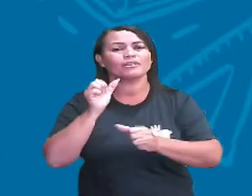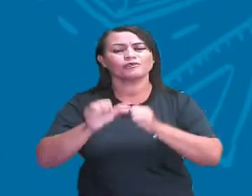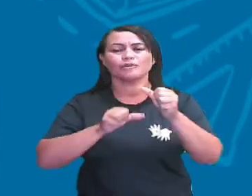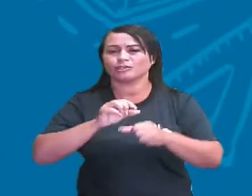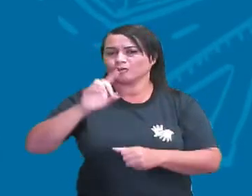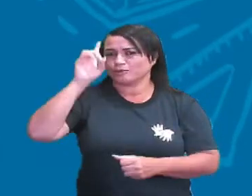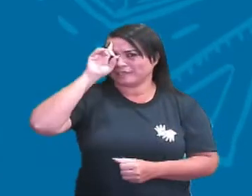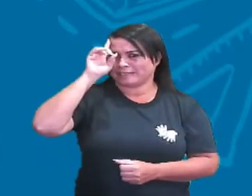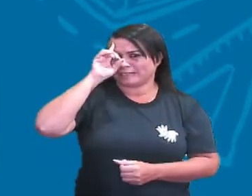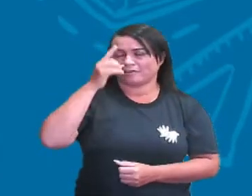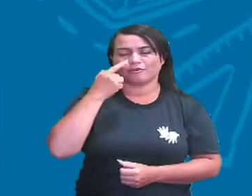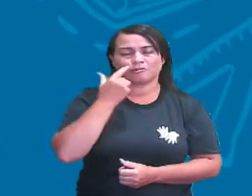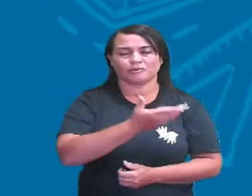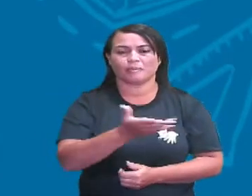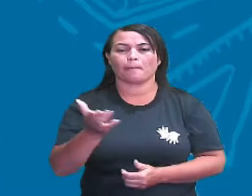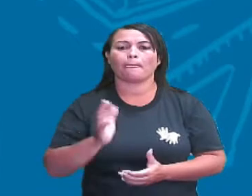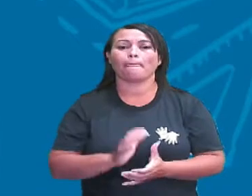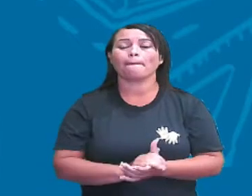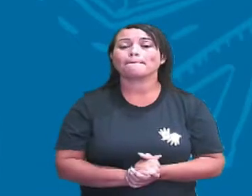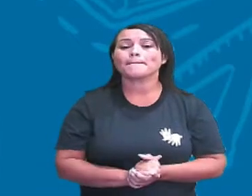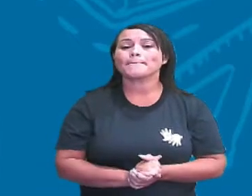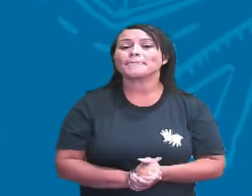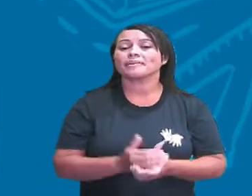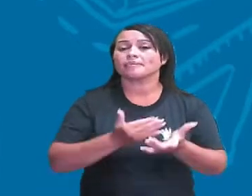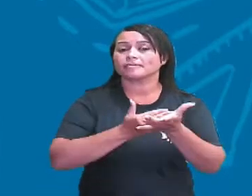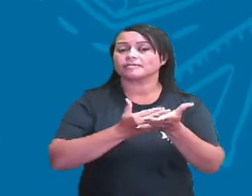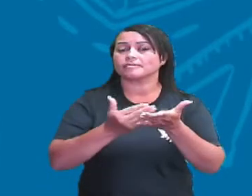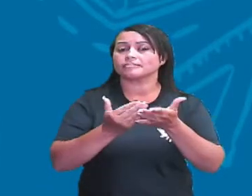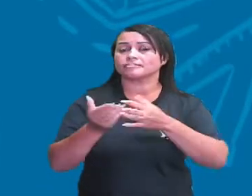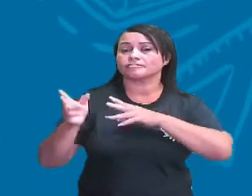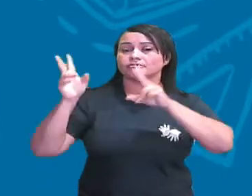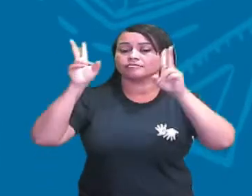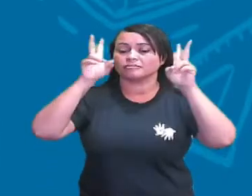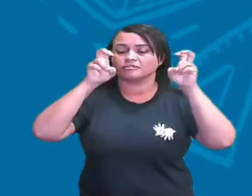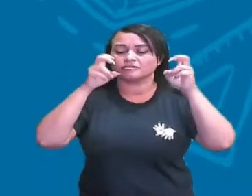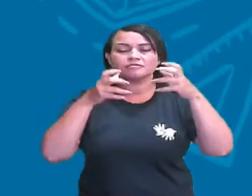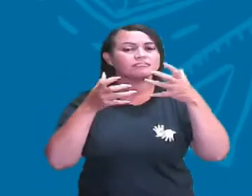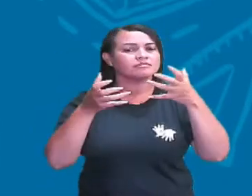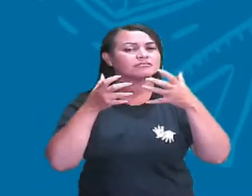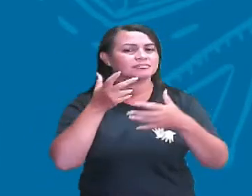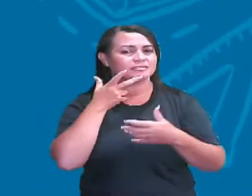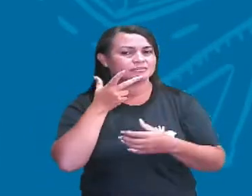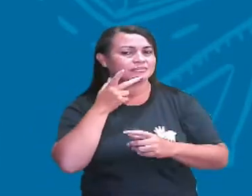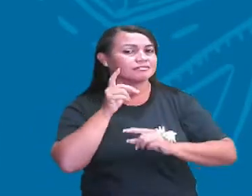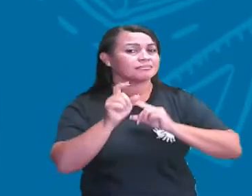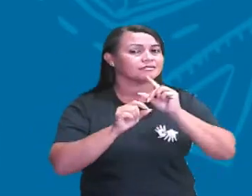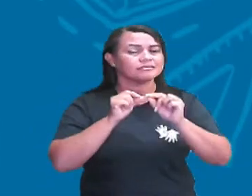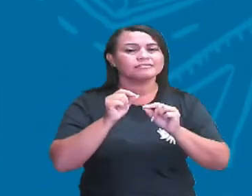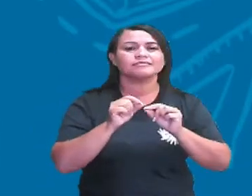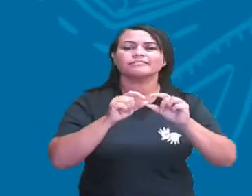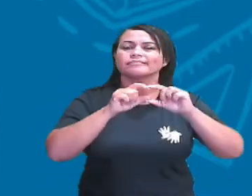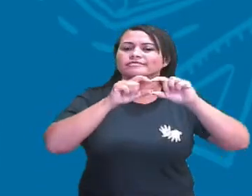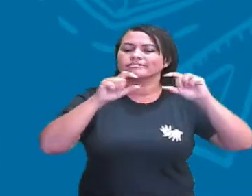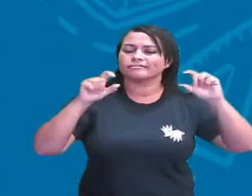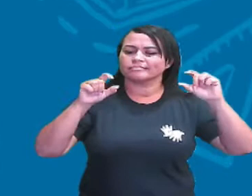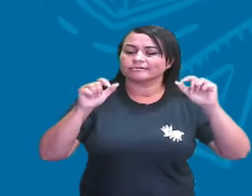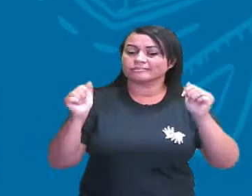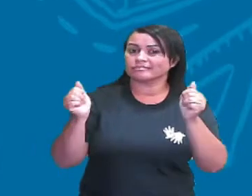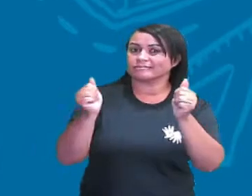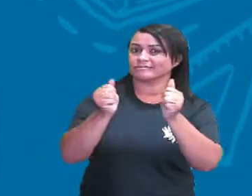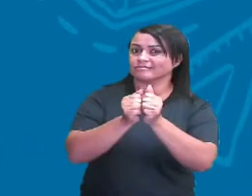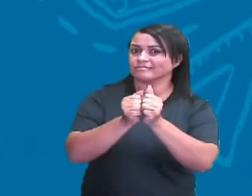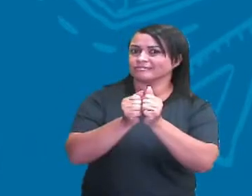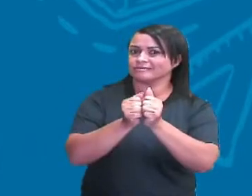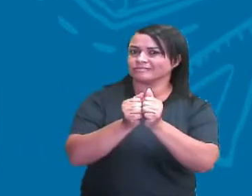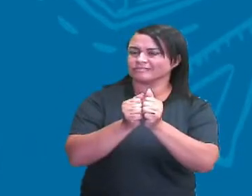nosso dia a dia. Bem, para começar o nosso assunto, eu queria falar sobre aquela frase, estamos juntos e